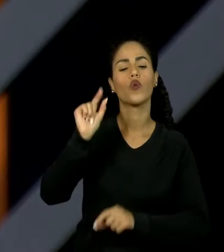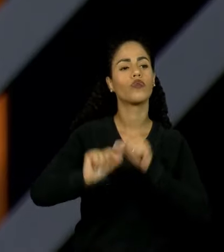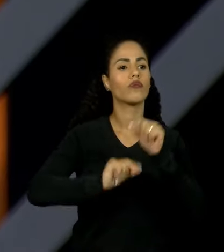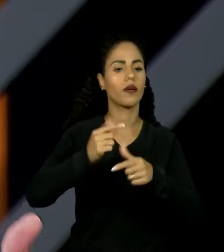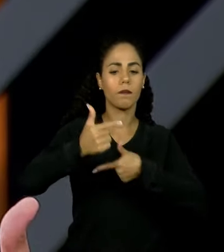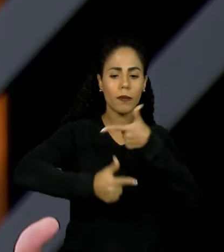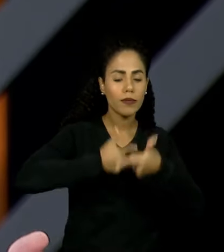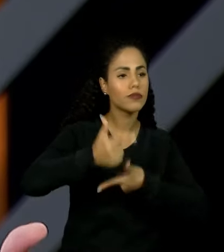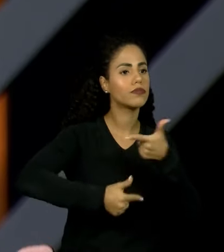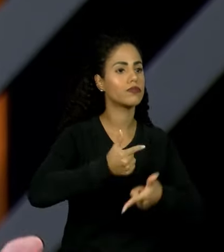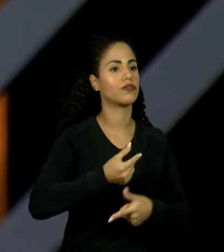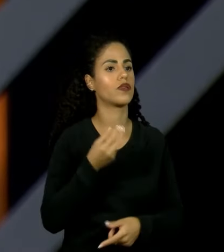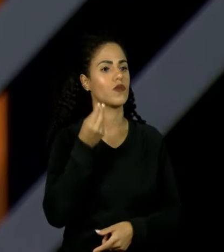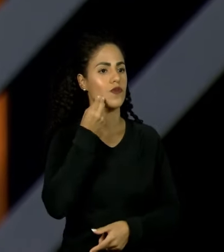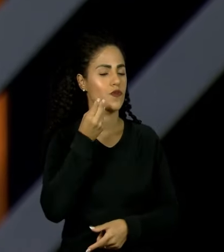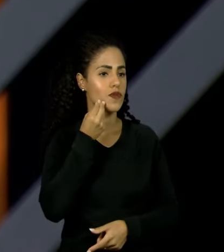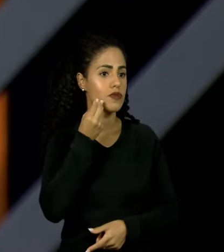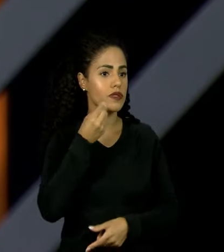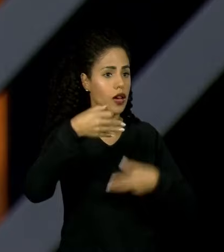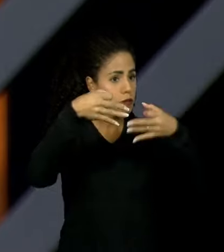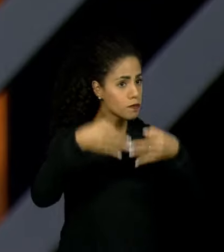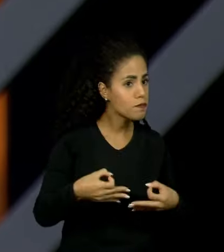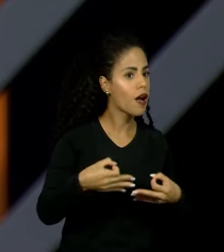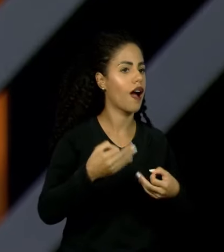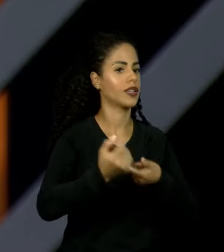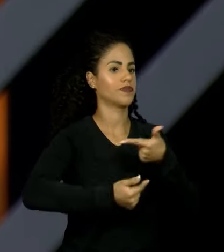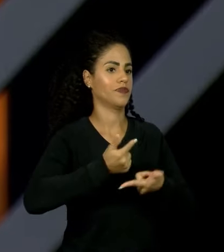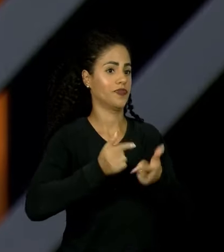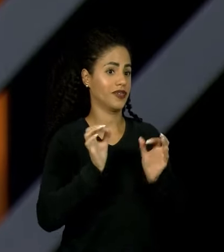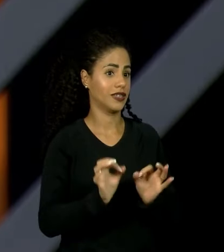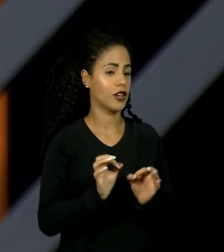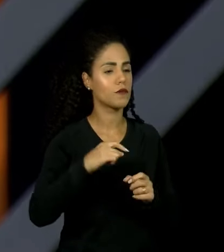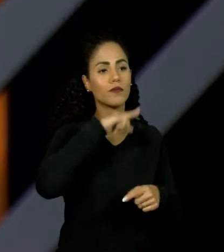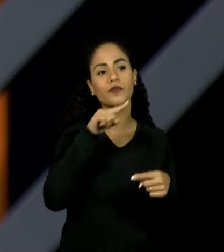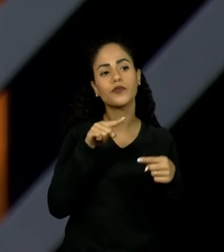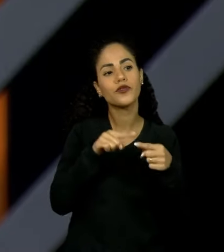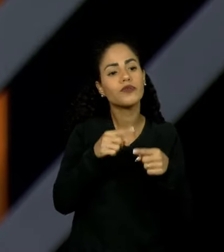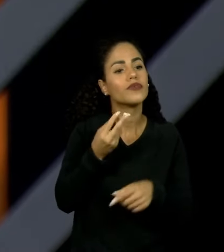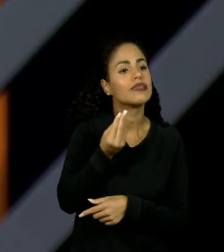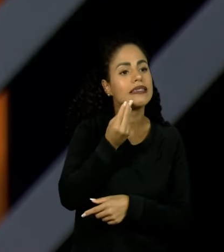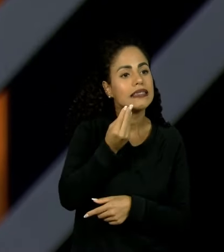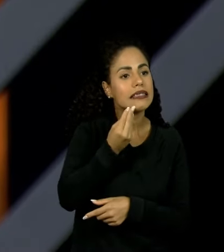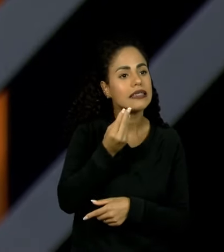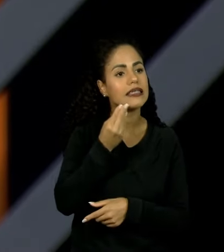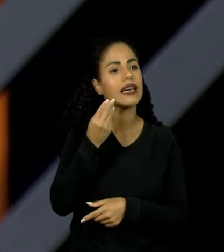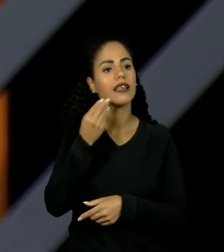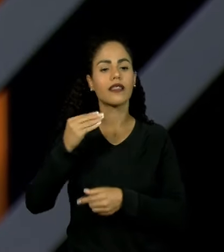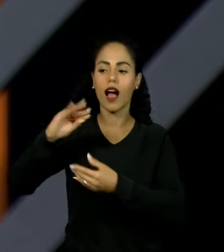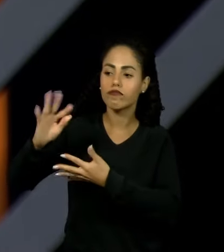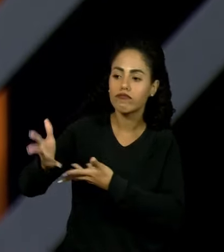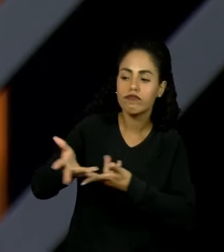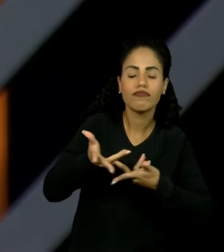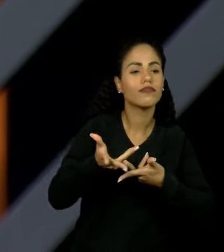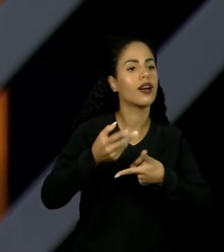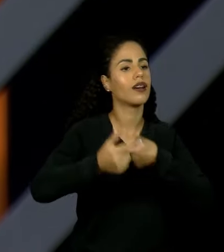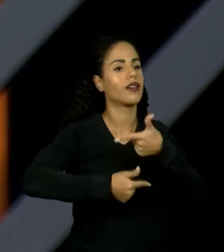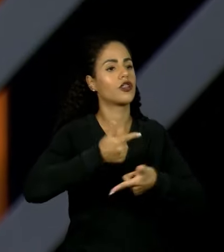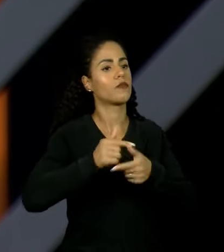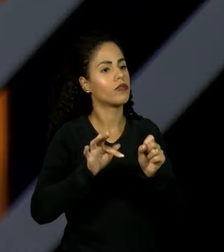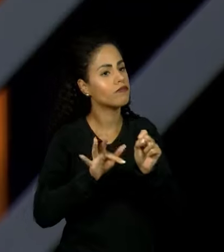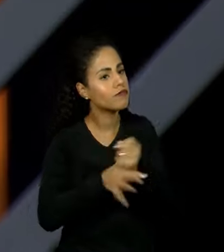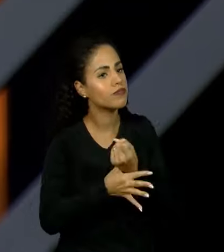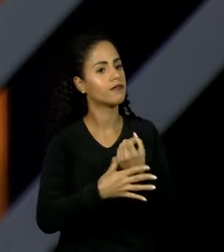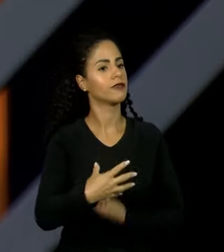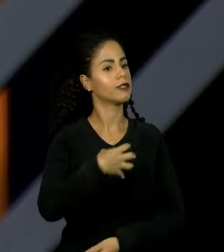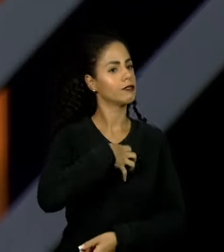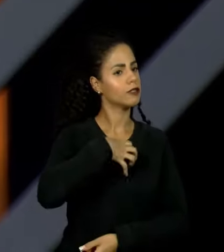trabalho, efetivamente, o viés do trampo justo. A ideia de você ser inserido no mercado de trabalho de forma protegida,